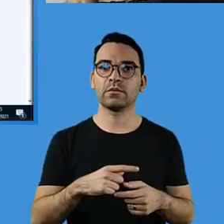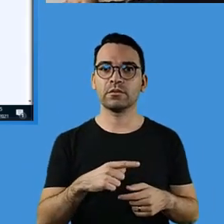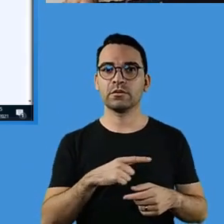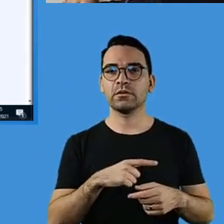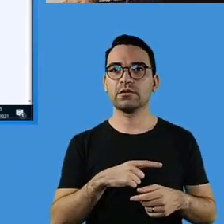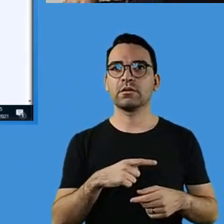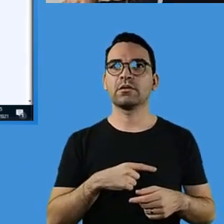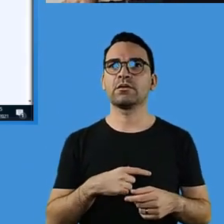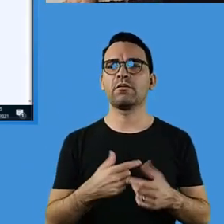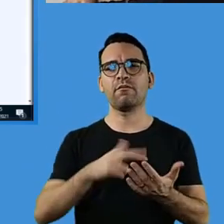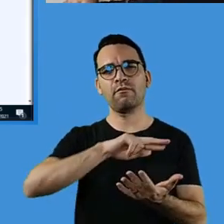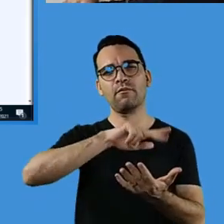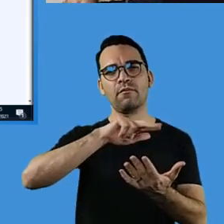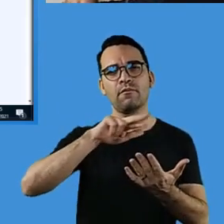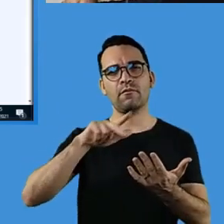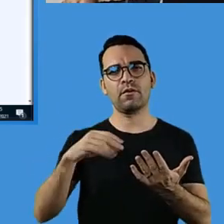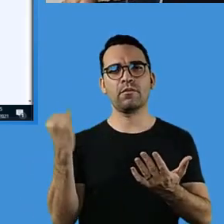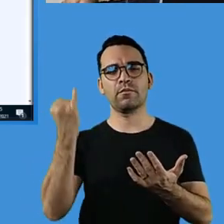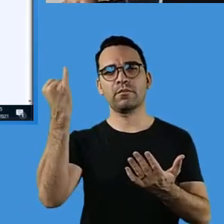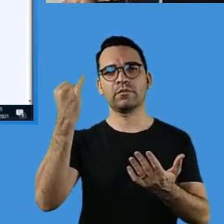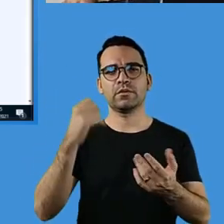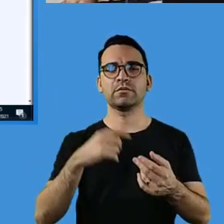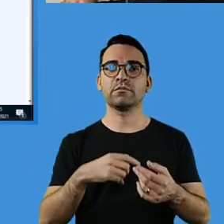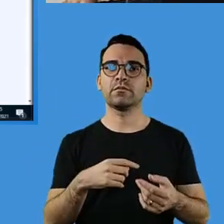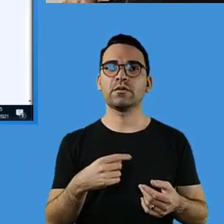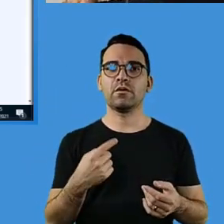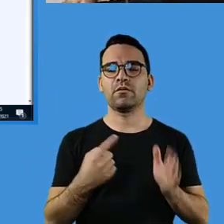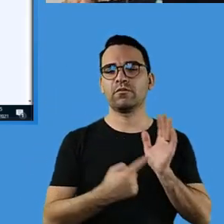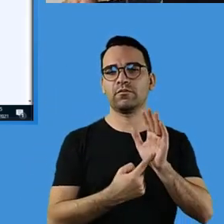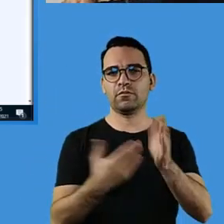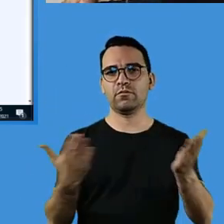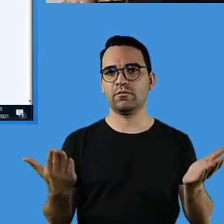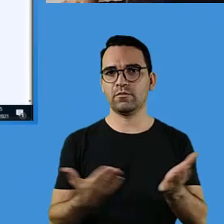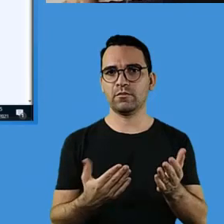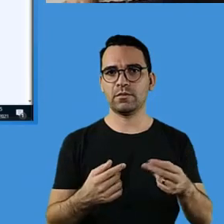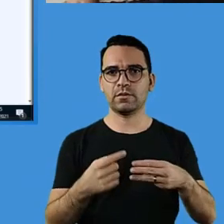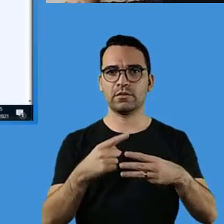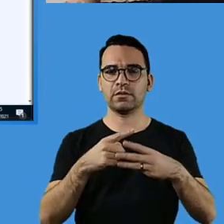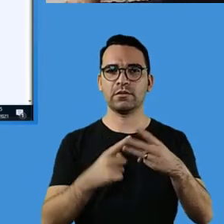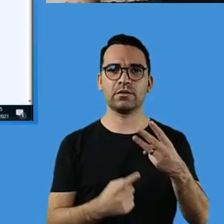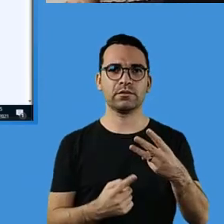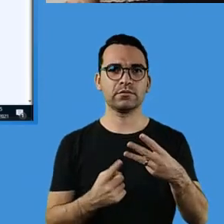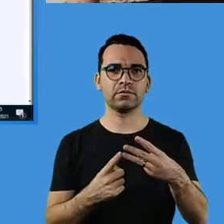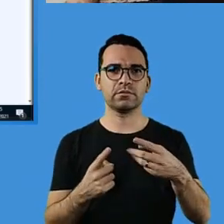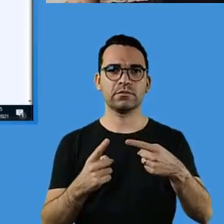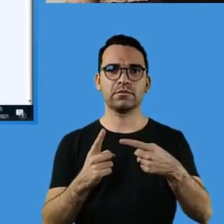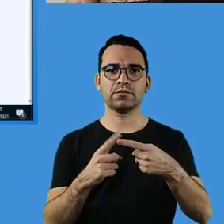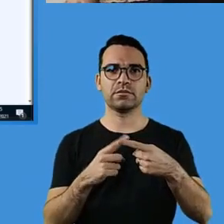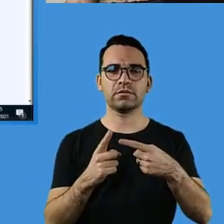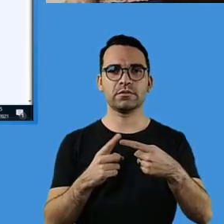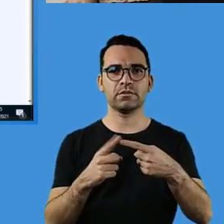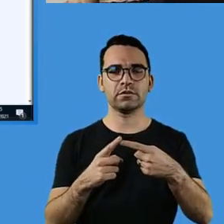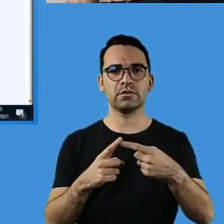que eu acho imprecidível para esse momento, que é a plataforma de verificação,